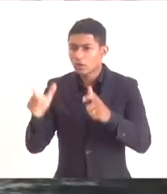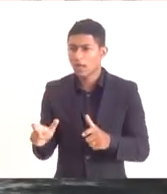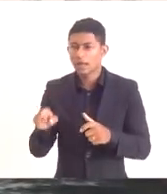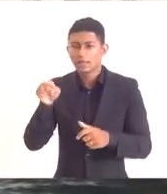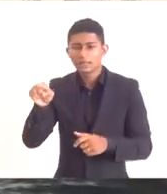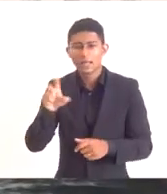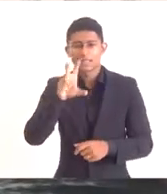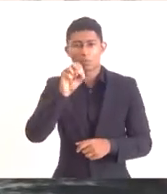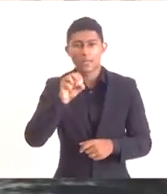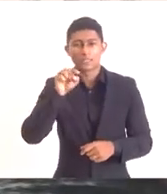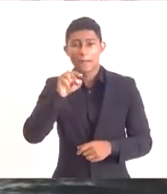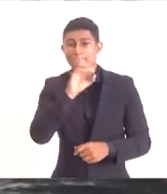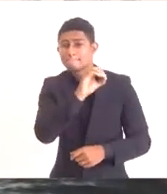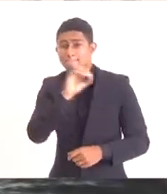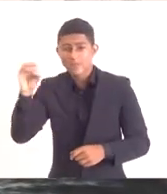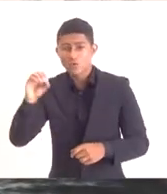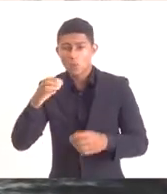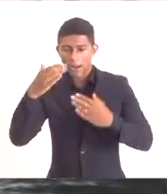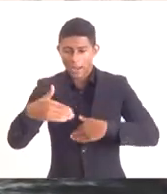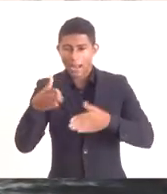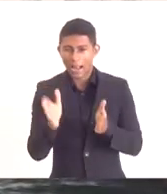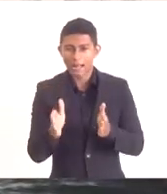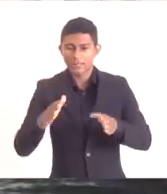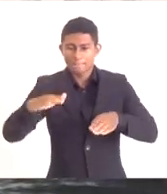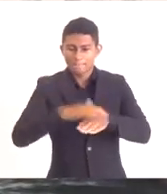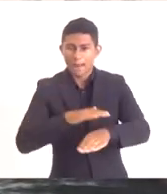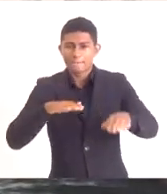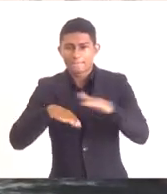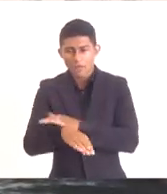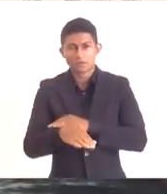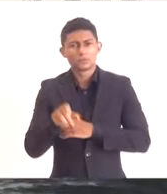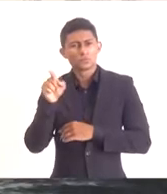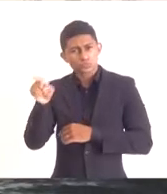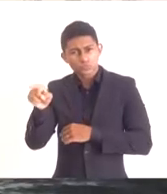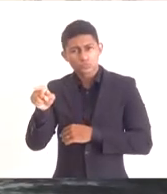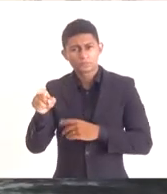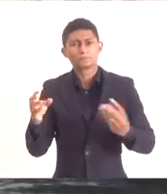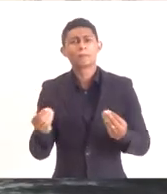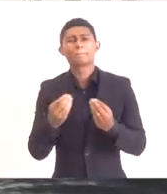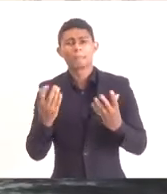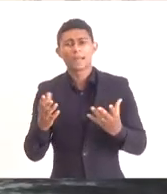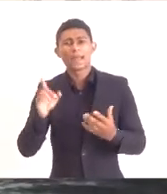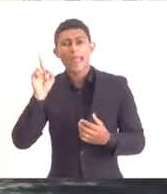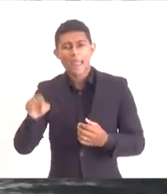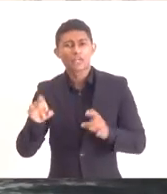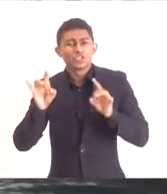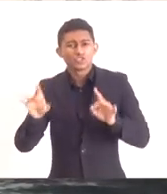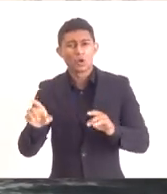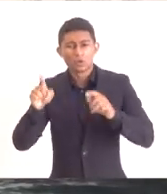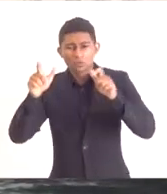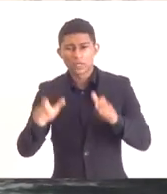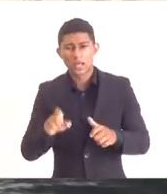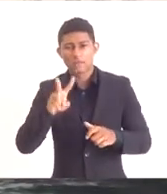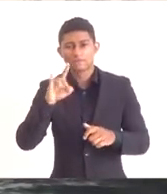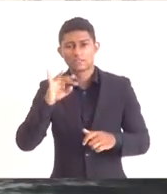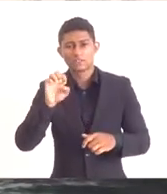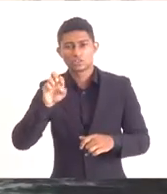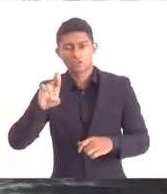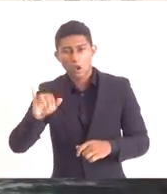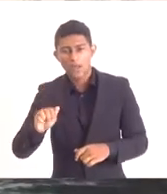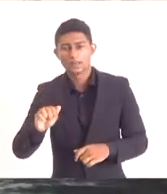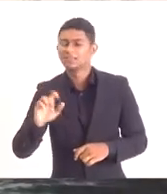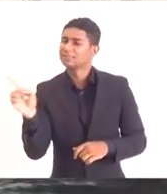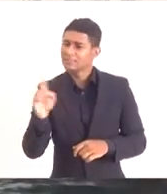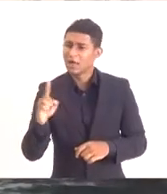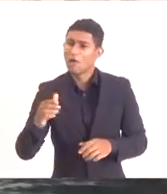caixas de calçados. Com certeza, essas 50 mil caixas de calçados não são para atender o mercado de Vitória. Vem tudo para o Rio de Janeiro.